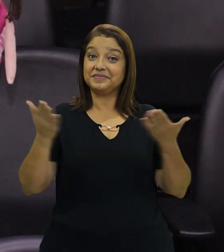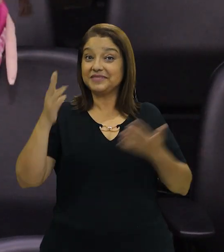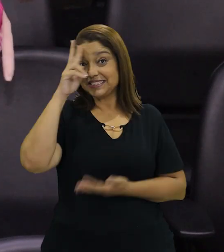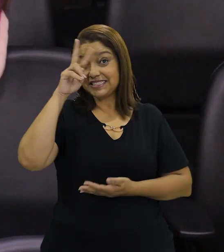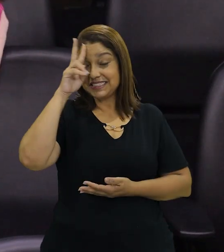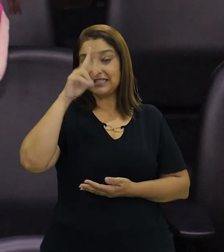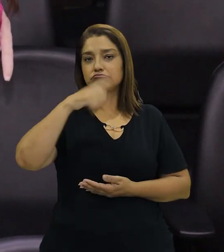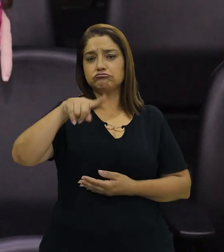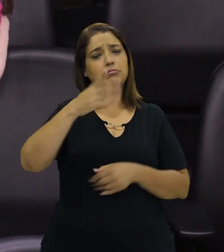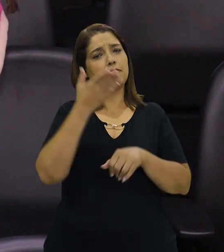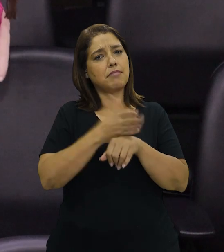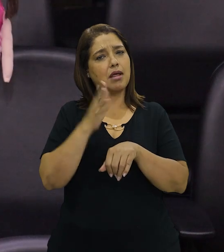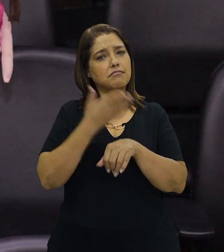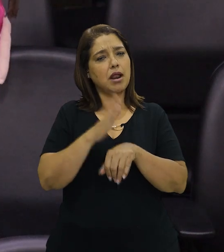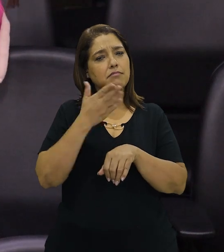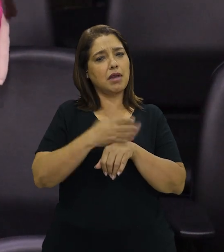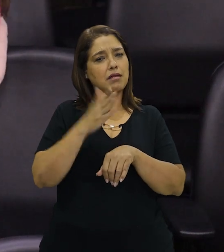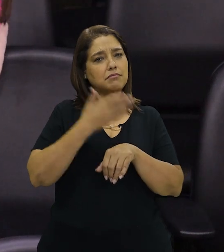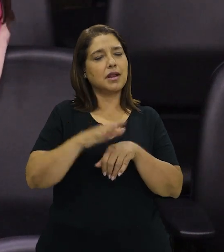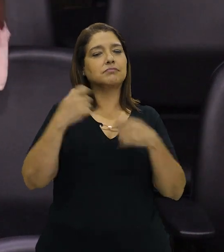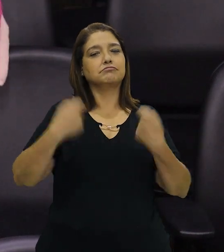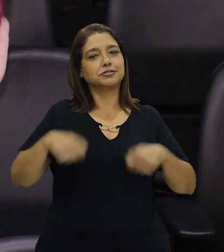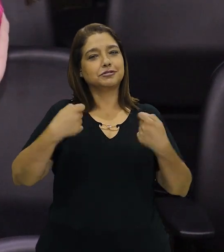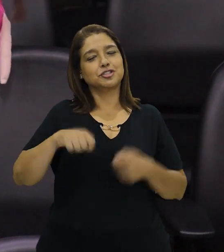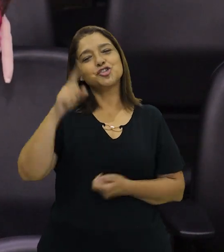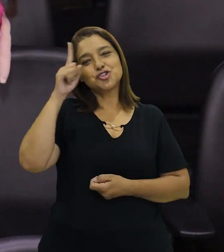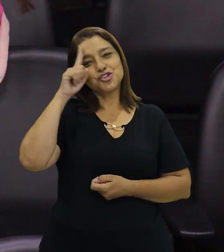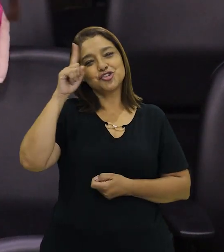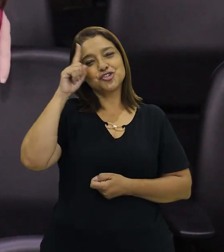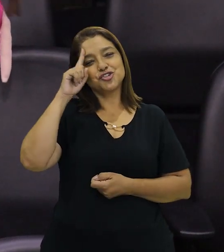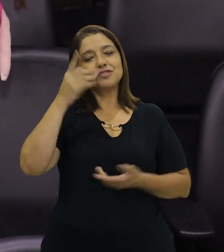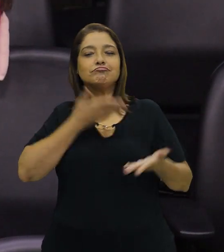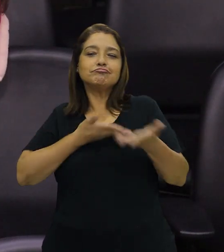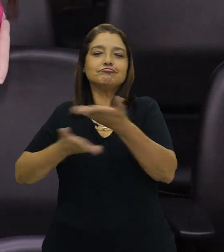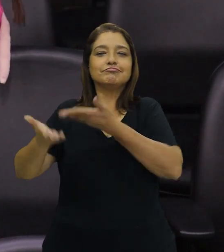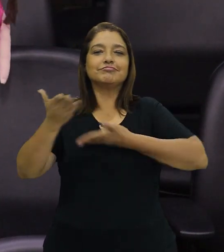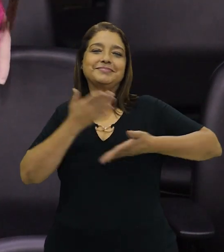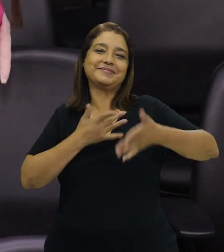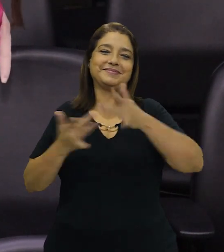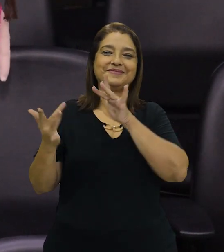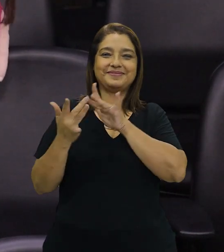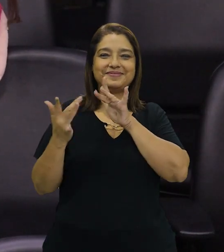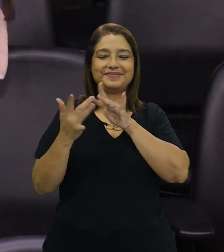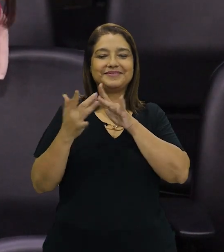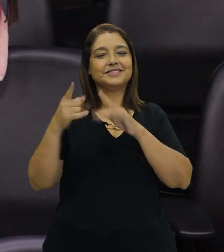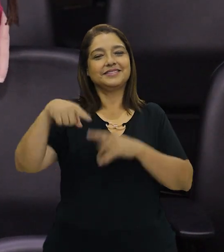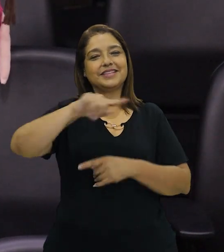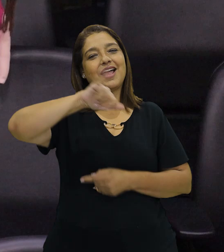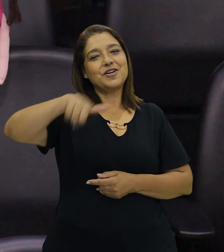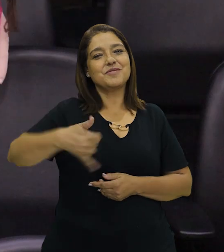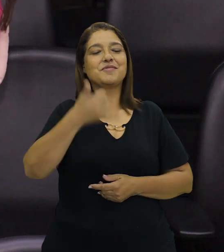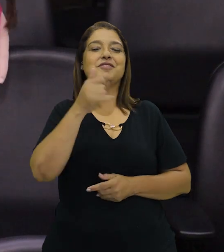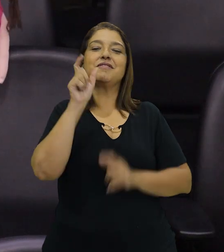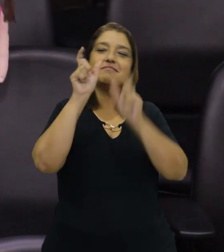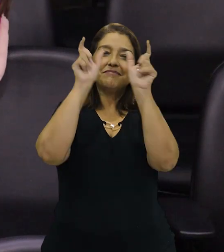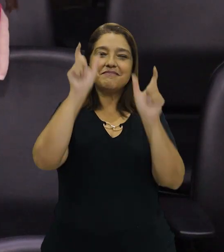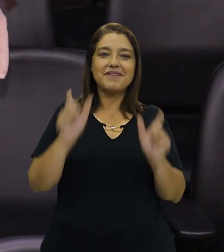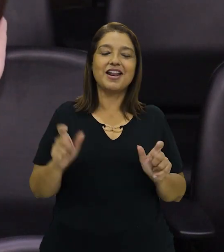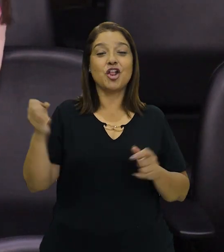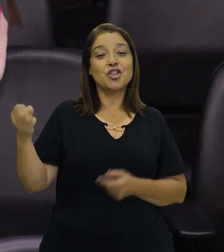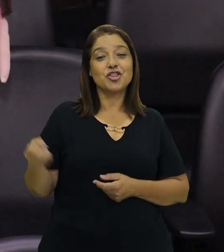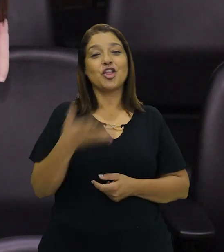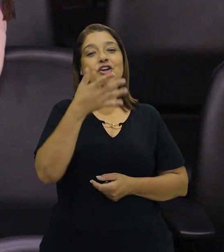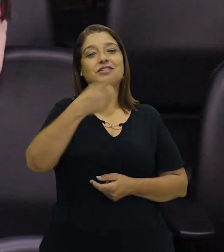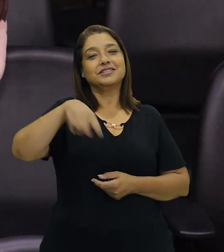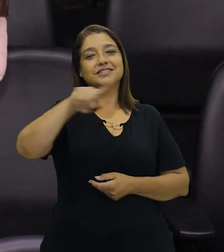A prática é muito importante. Então, aproveitem para usar essas palavras novas com seus amigos